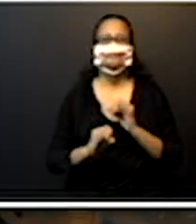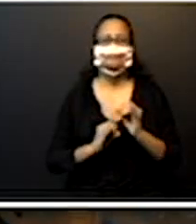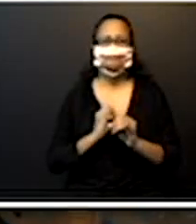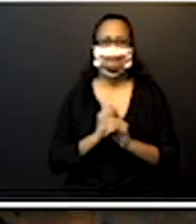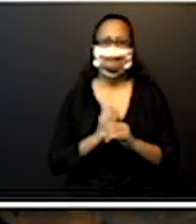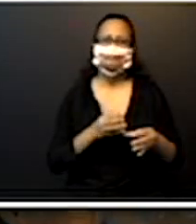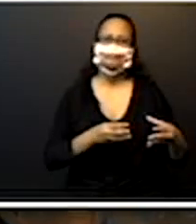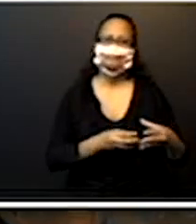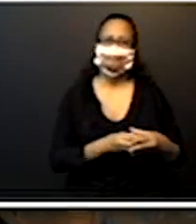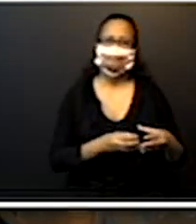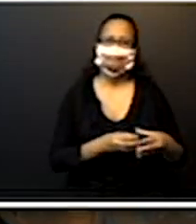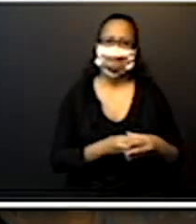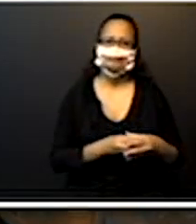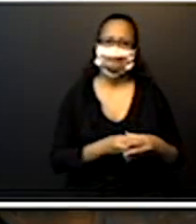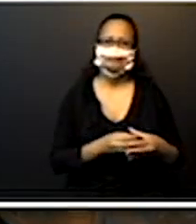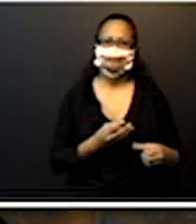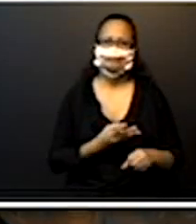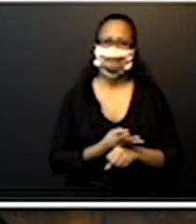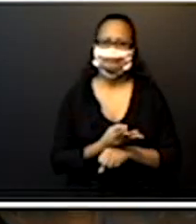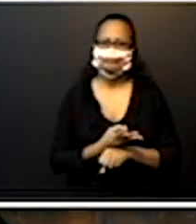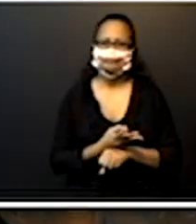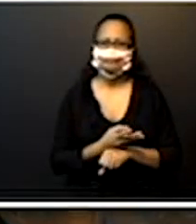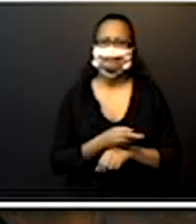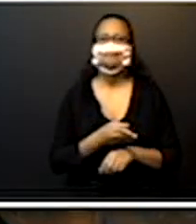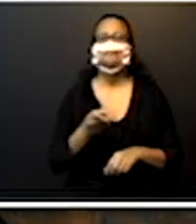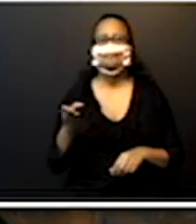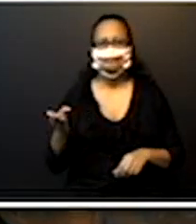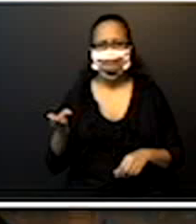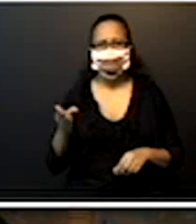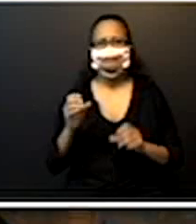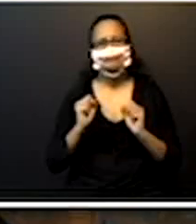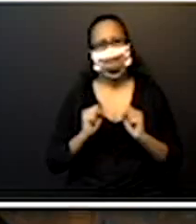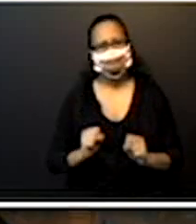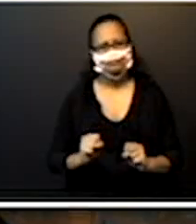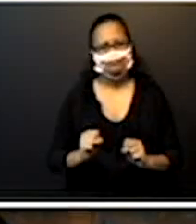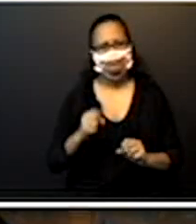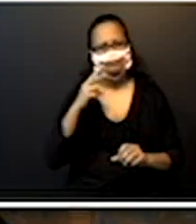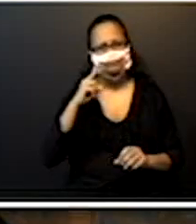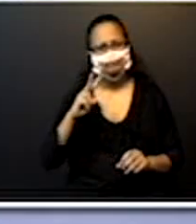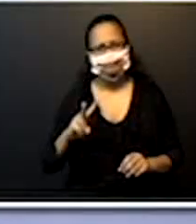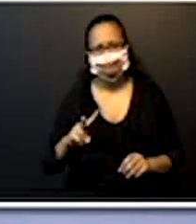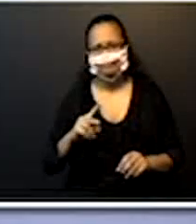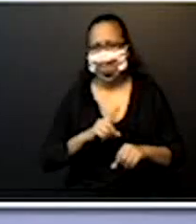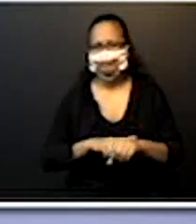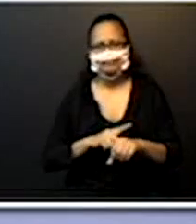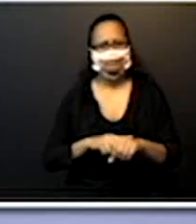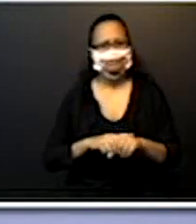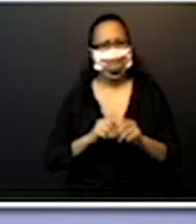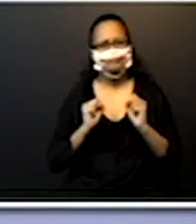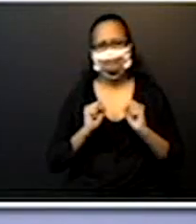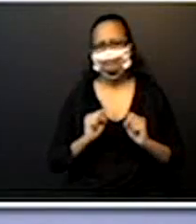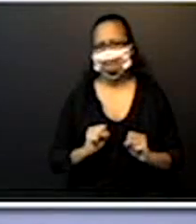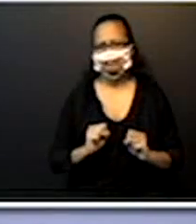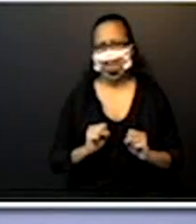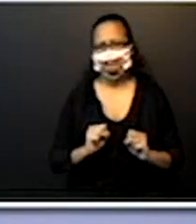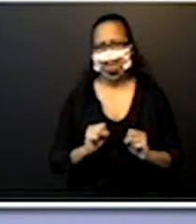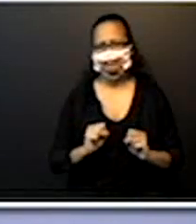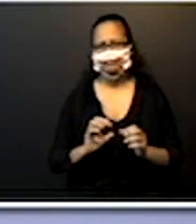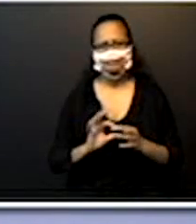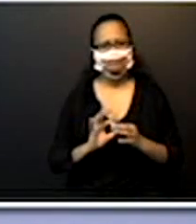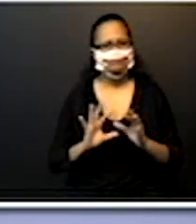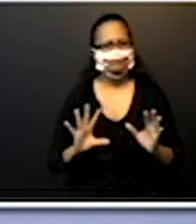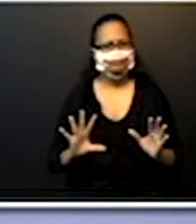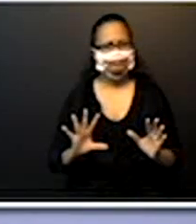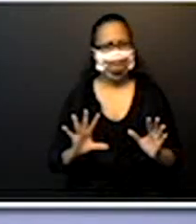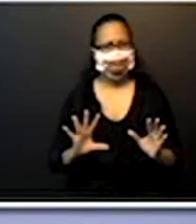Então, vocês podem assistir a qualquer hora. É legal porque, às vezes, nesse horário que nós vamos passar, que é da uma e meia